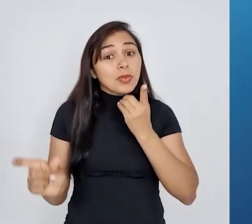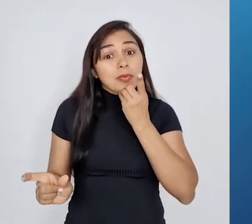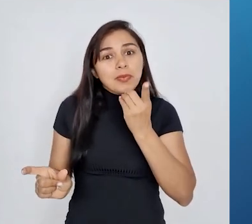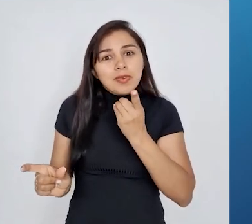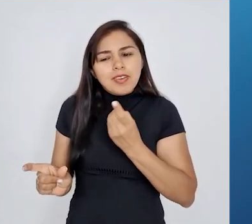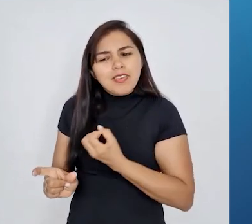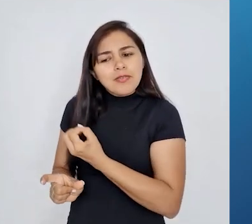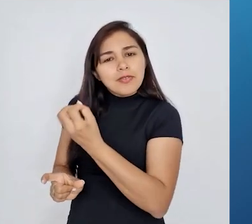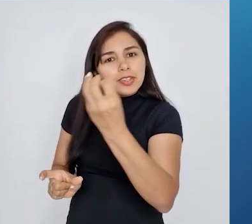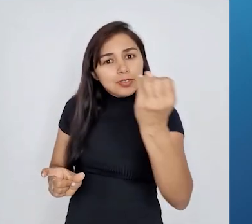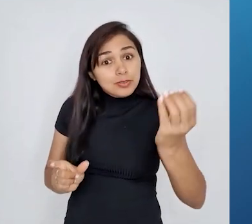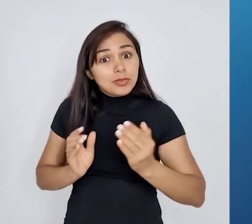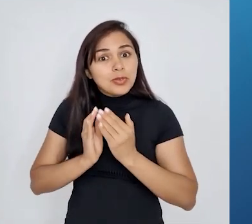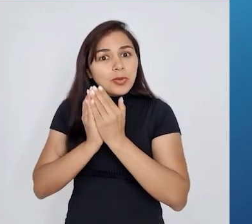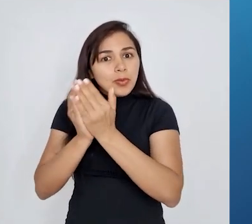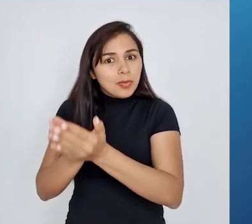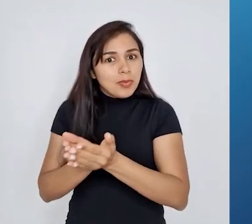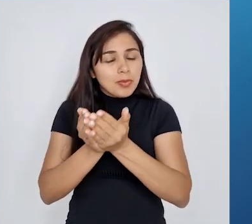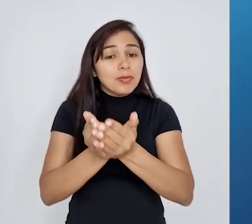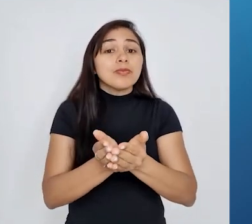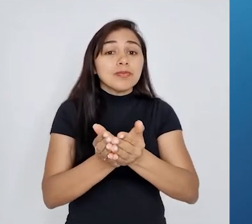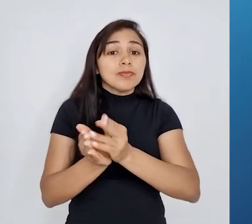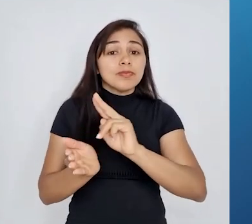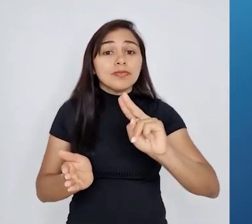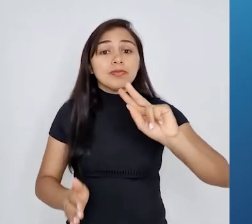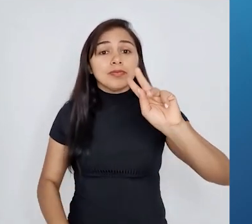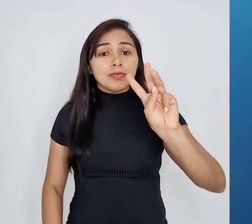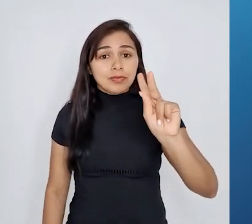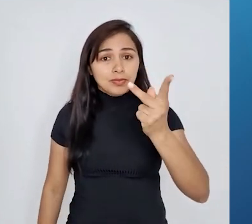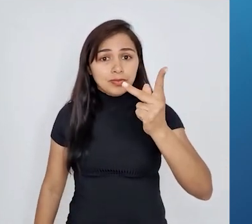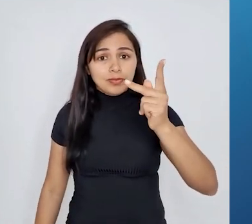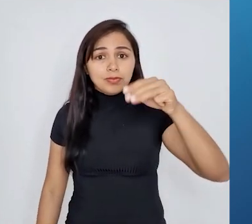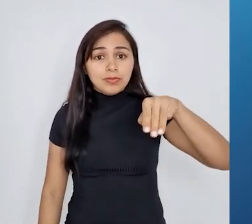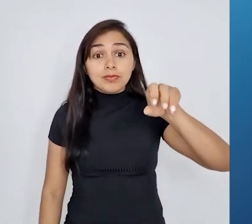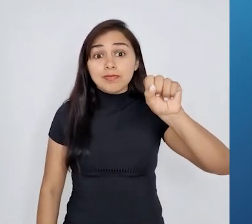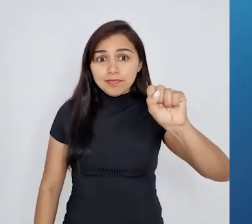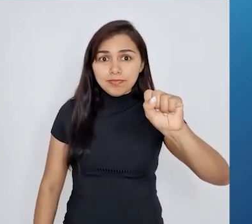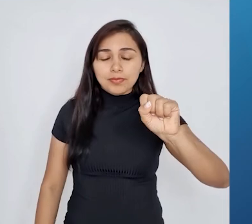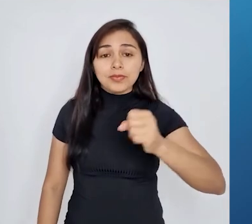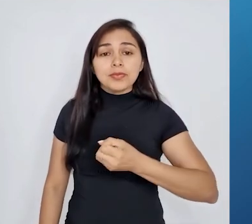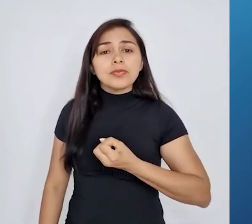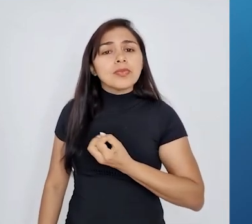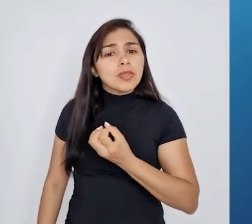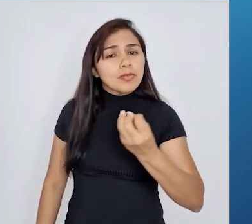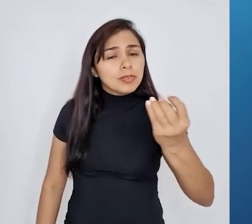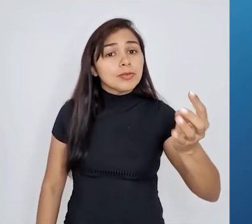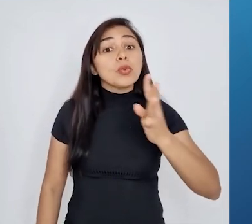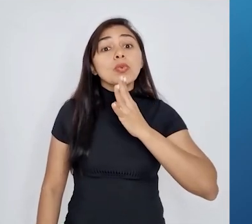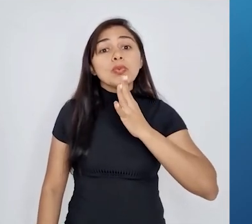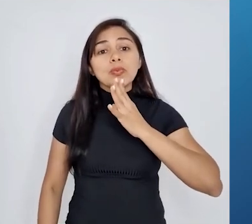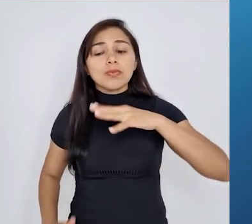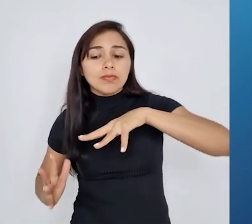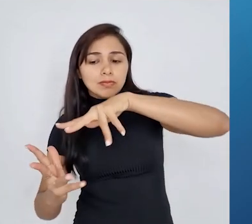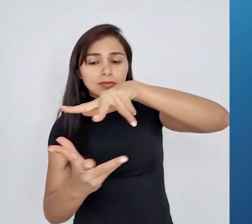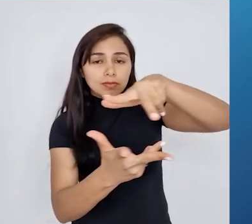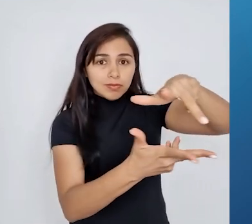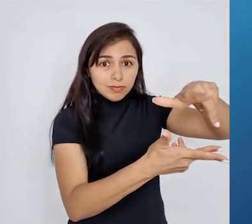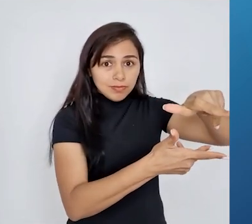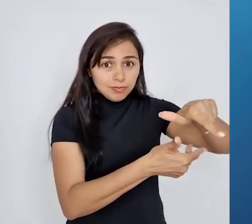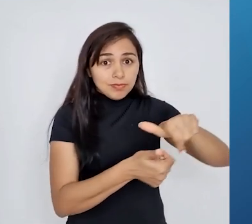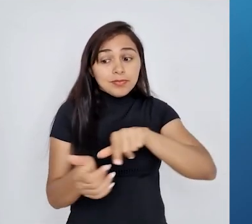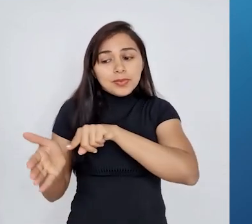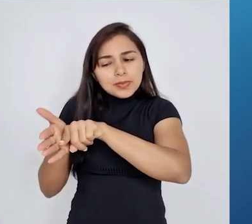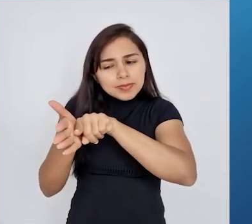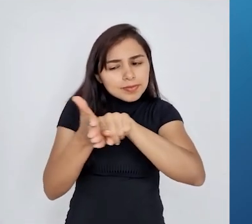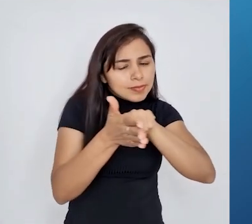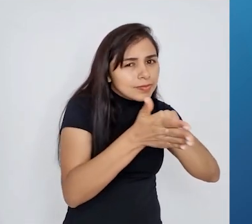bordo do navio HMS Beagle. Então, Charles Darwin teve uma viagem que ocorreu pelo mundo. Então,